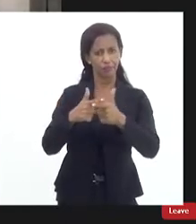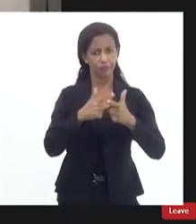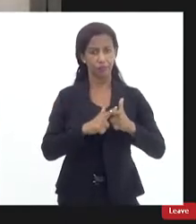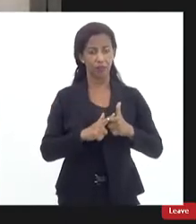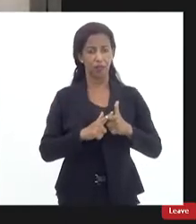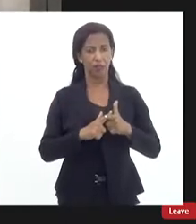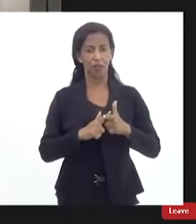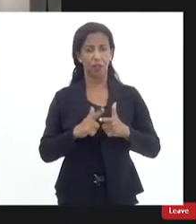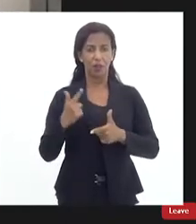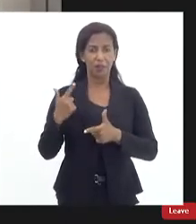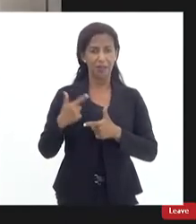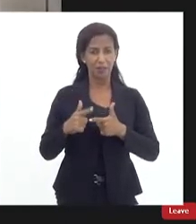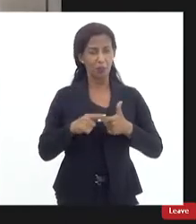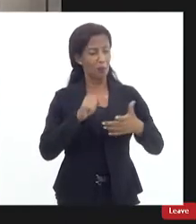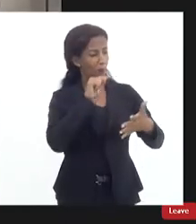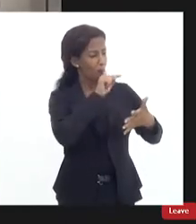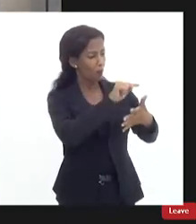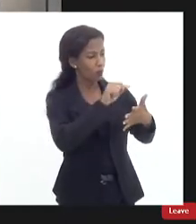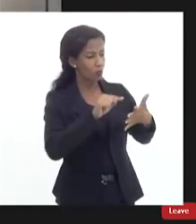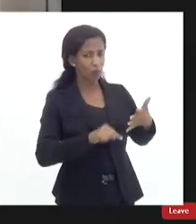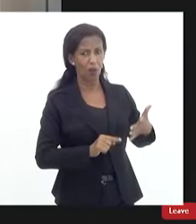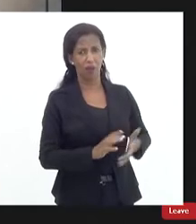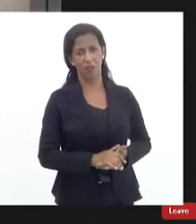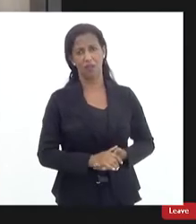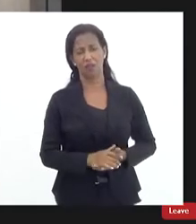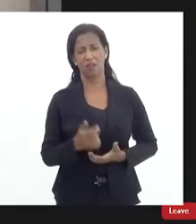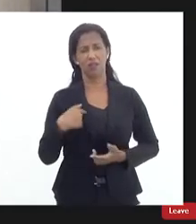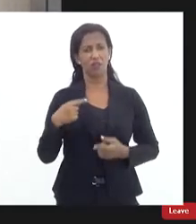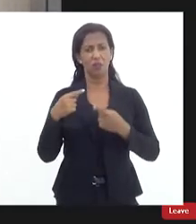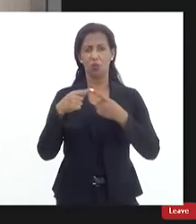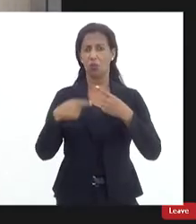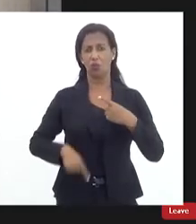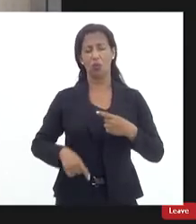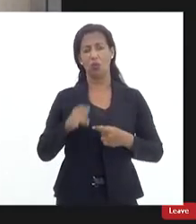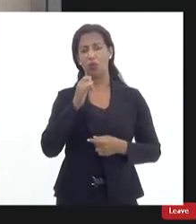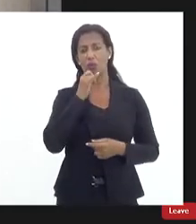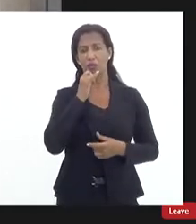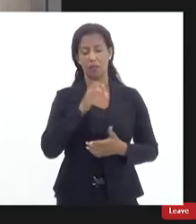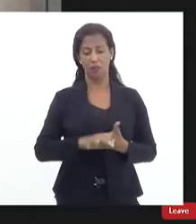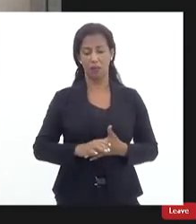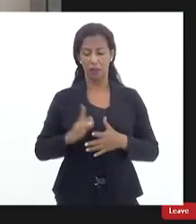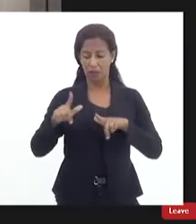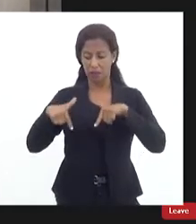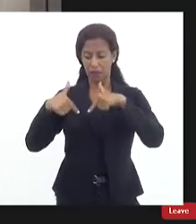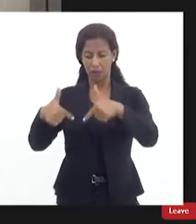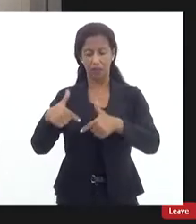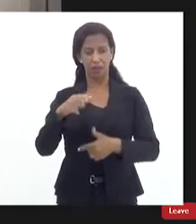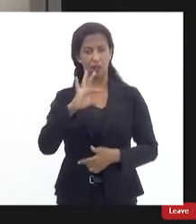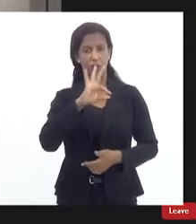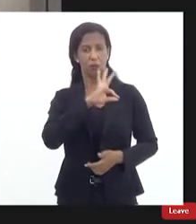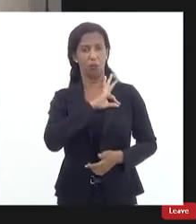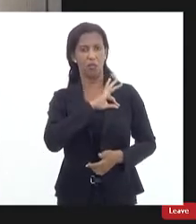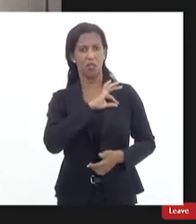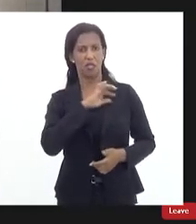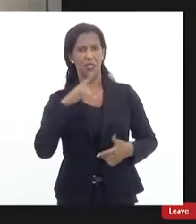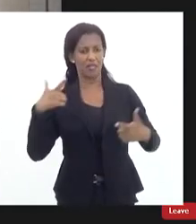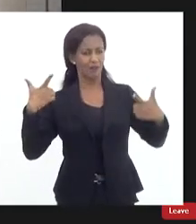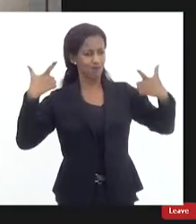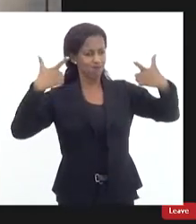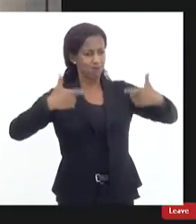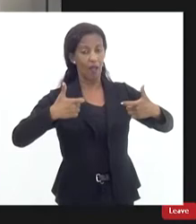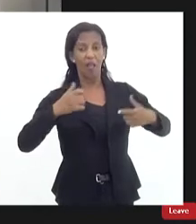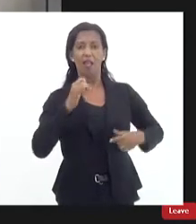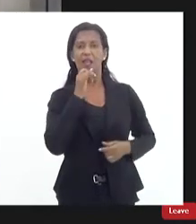situações muito pontuais eu não concordo por exemplo com essas operações entre aspas esses bater de frente o cara está no